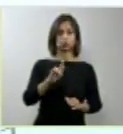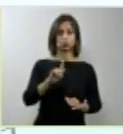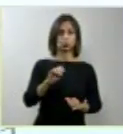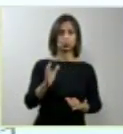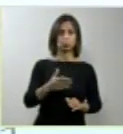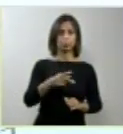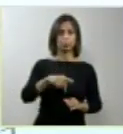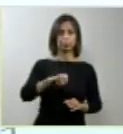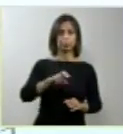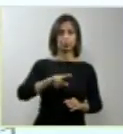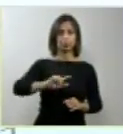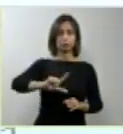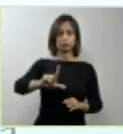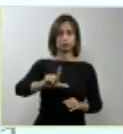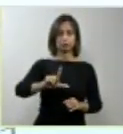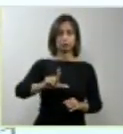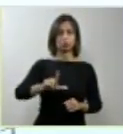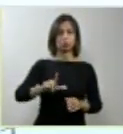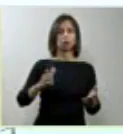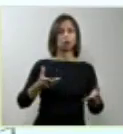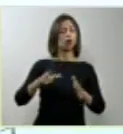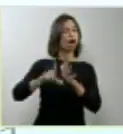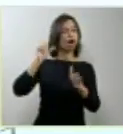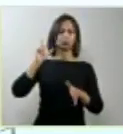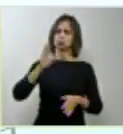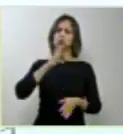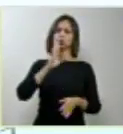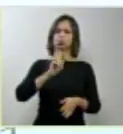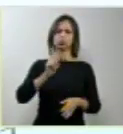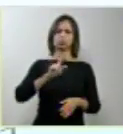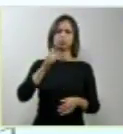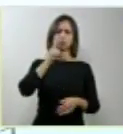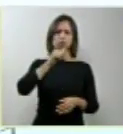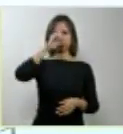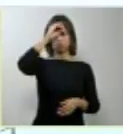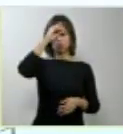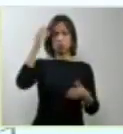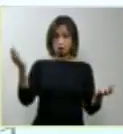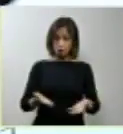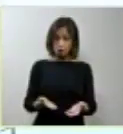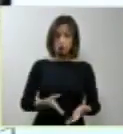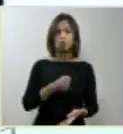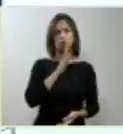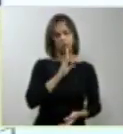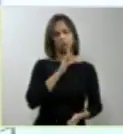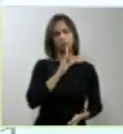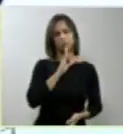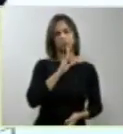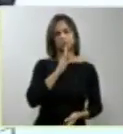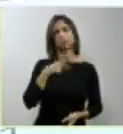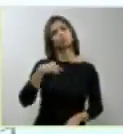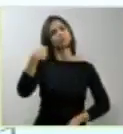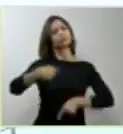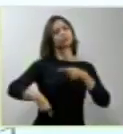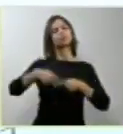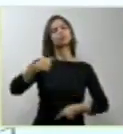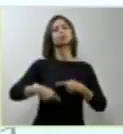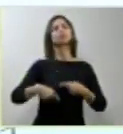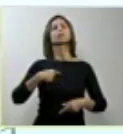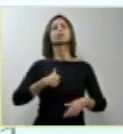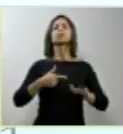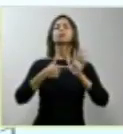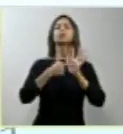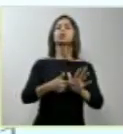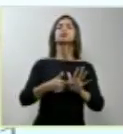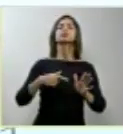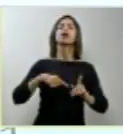mesmo conhecendo, antes elas não conheciam, hoje conhecem, o seu diagnóstico, o seu prognóstico, a levar essa gravidez até